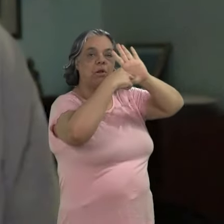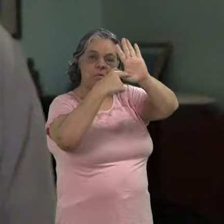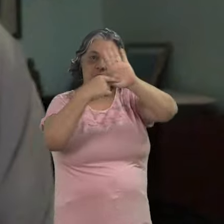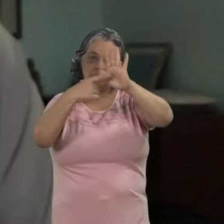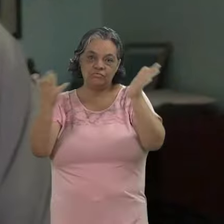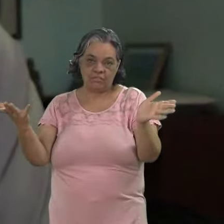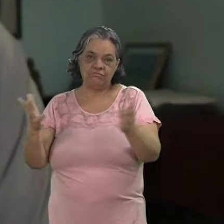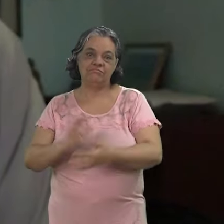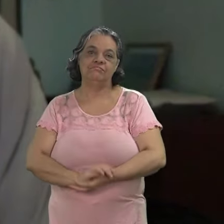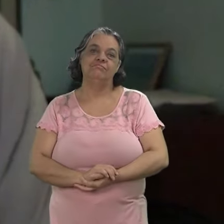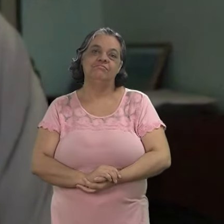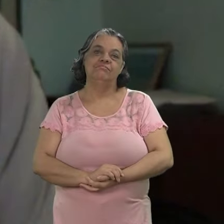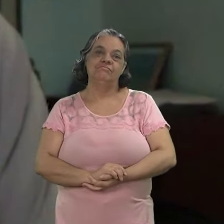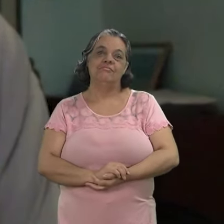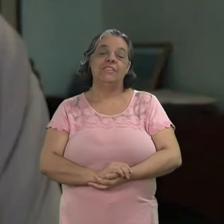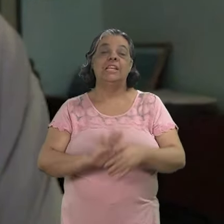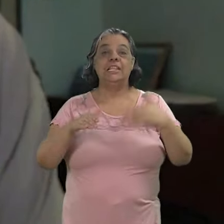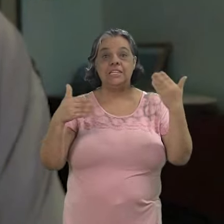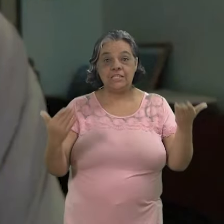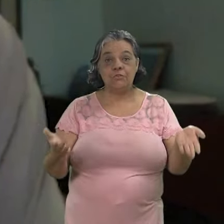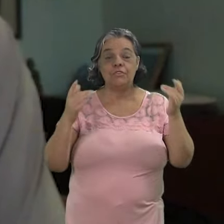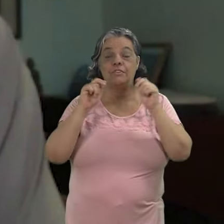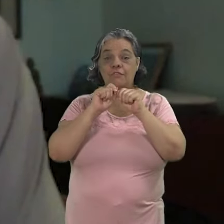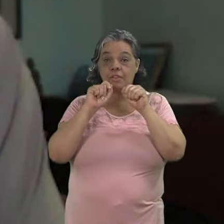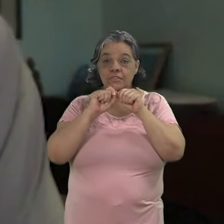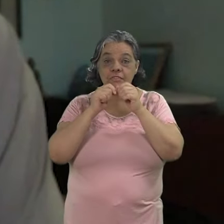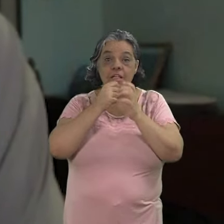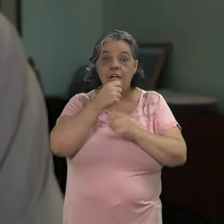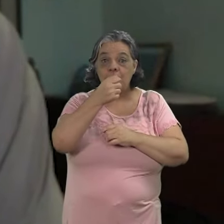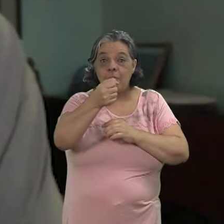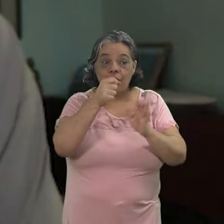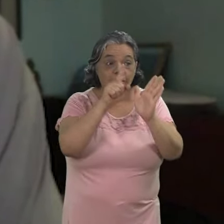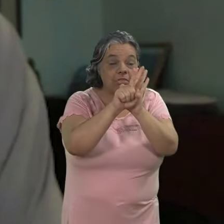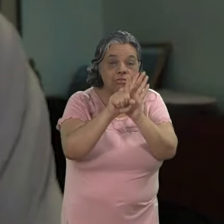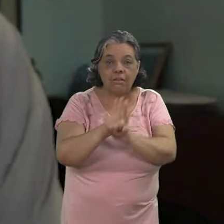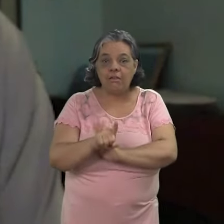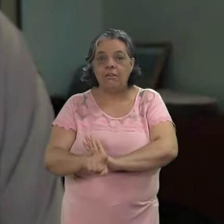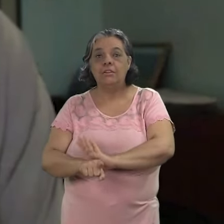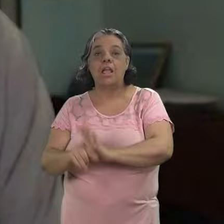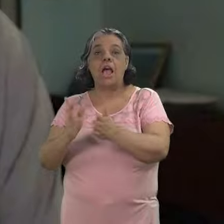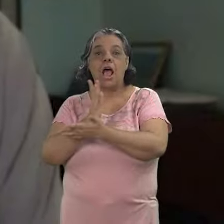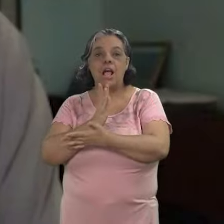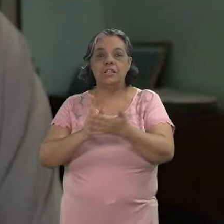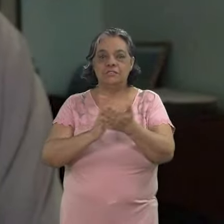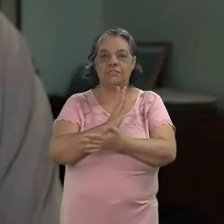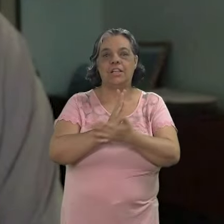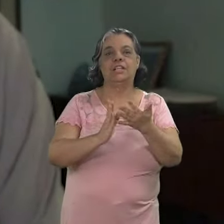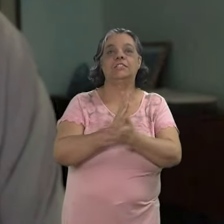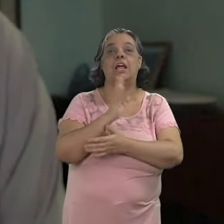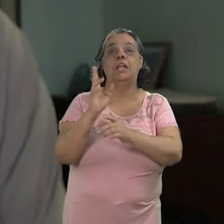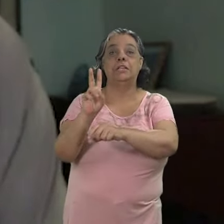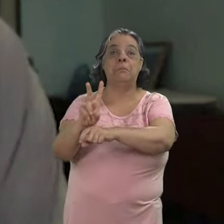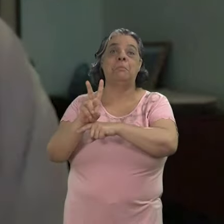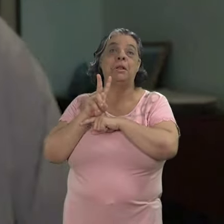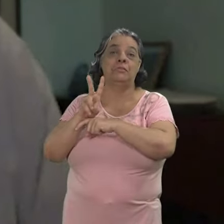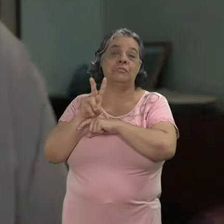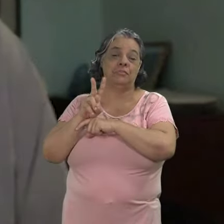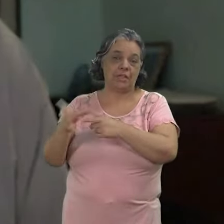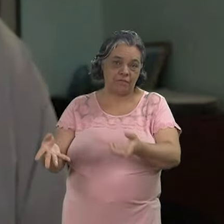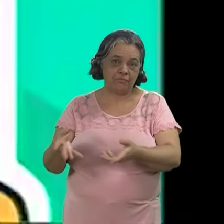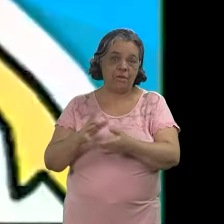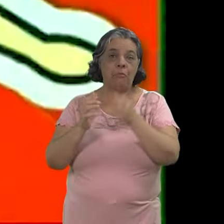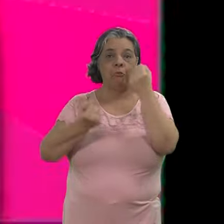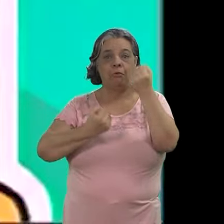o programa. E a gente fazia reportagens, às vezes, com a Brasília emprestada do